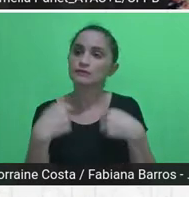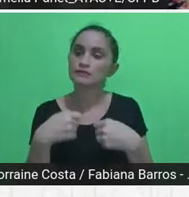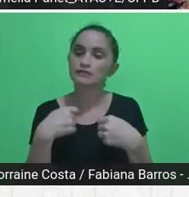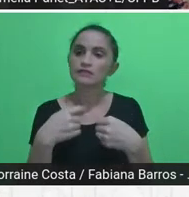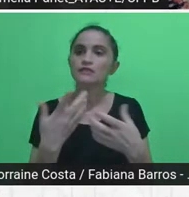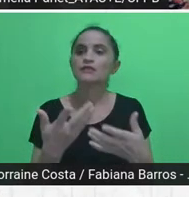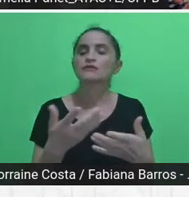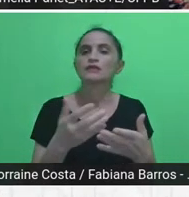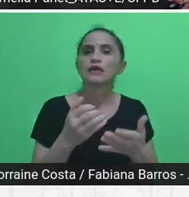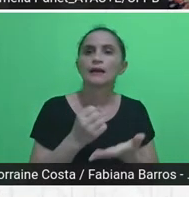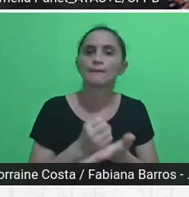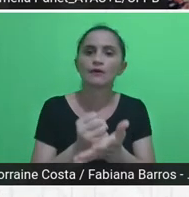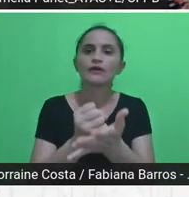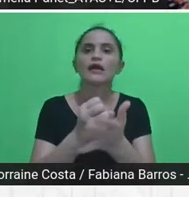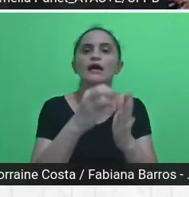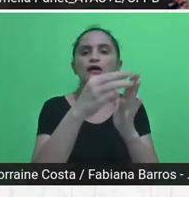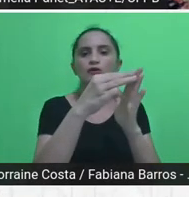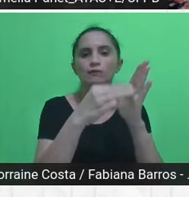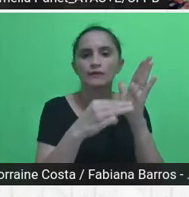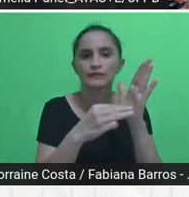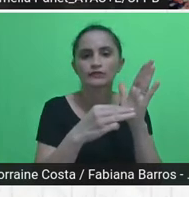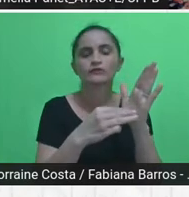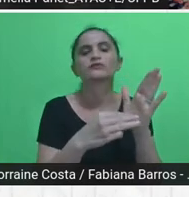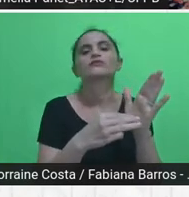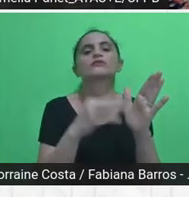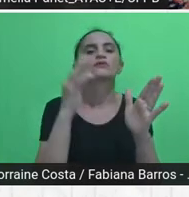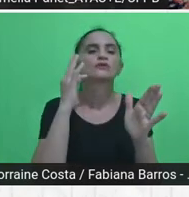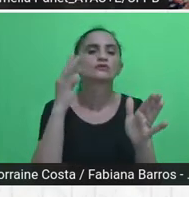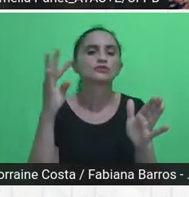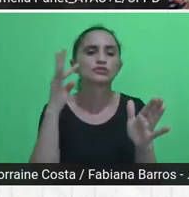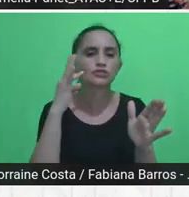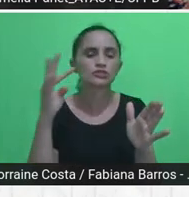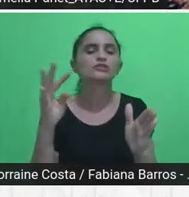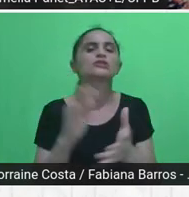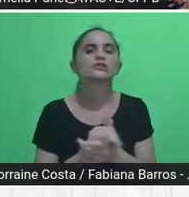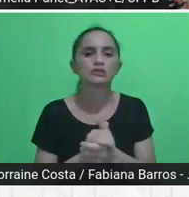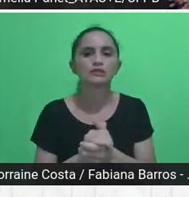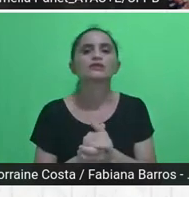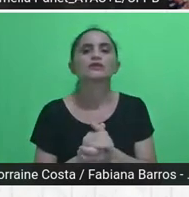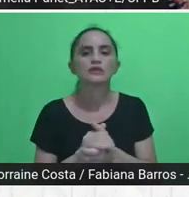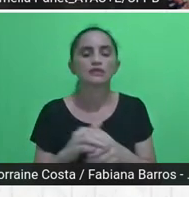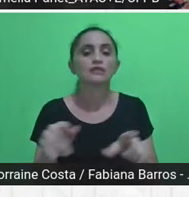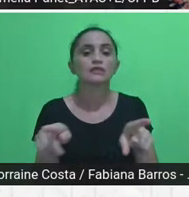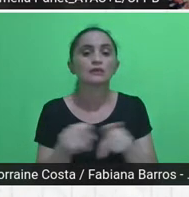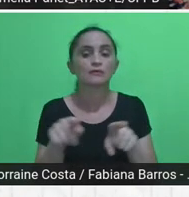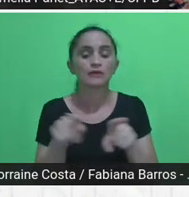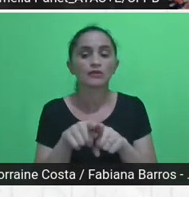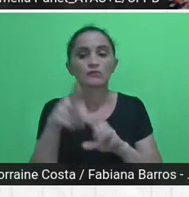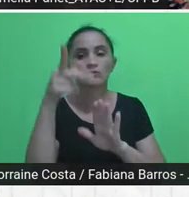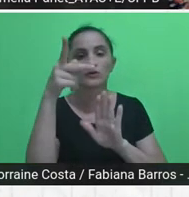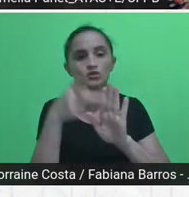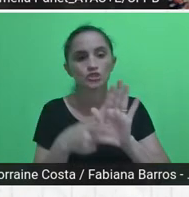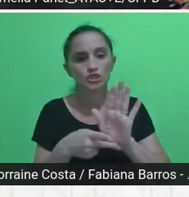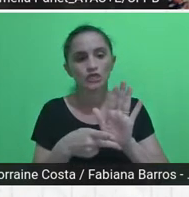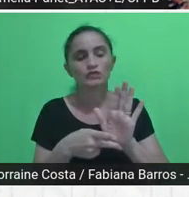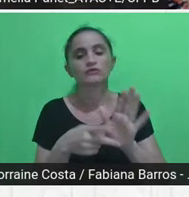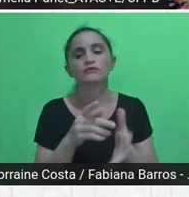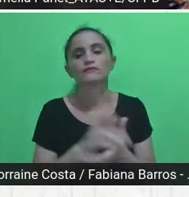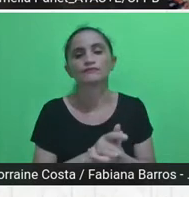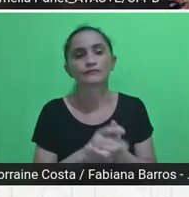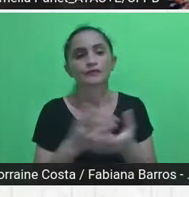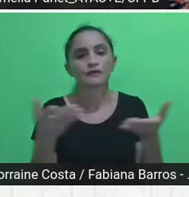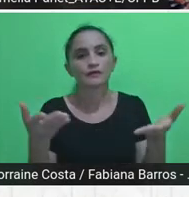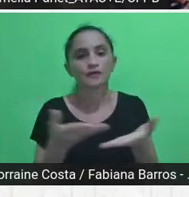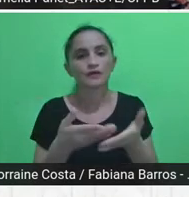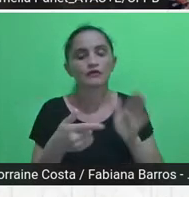própria interação dialógica e o pensamento crítico projetual. Eu coloquei aqui uma frase do Montaner